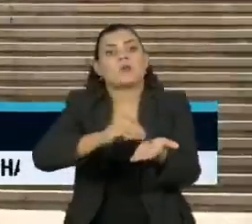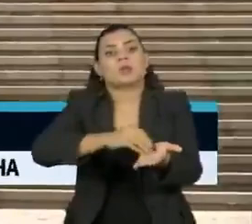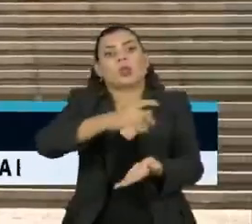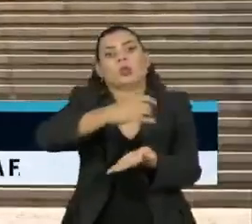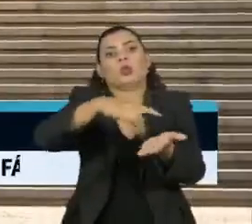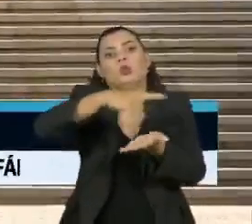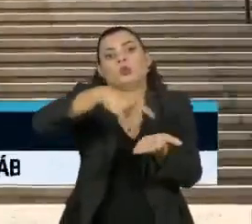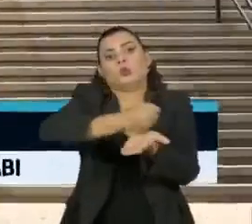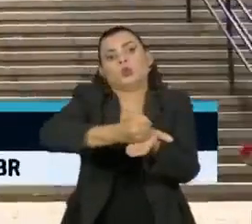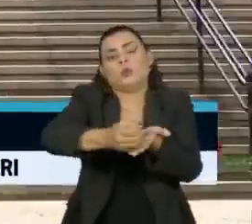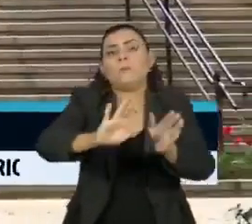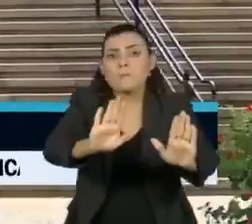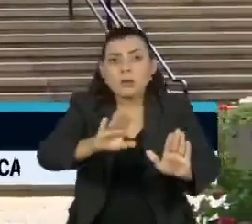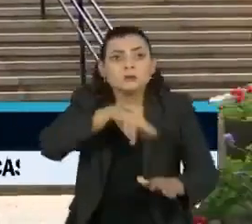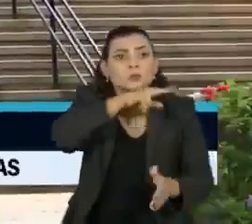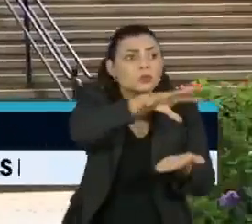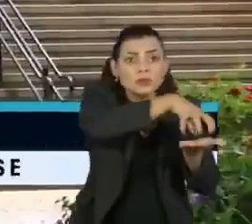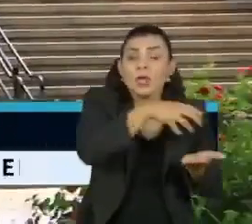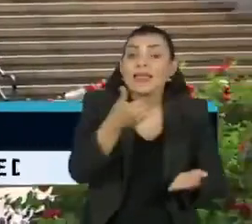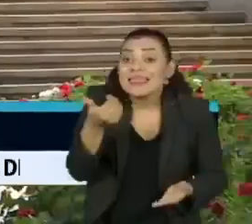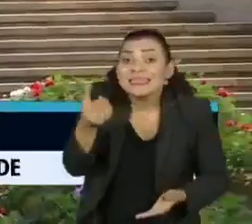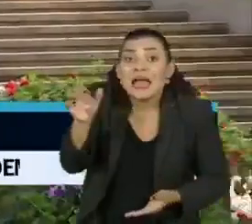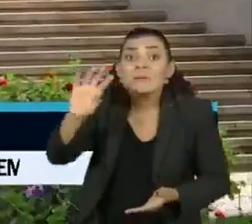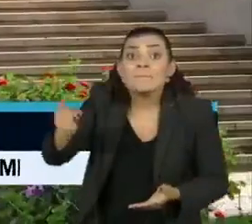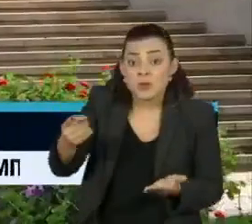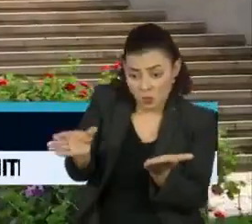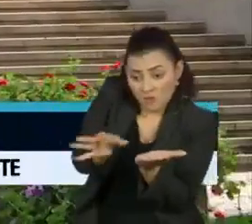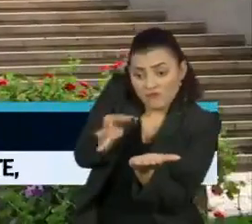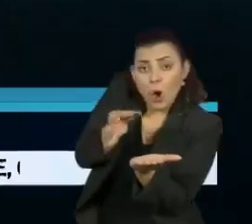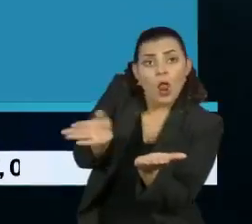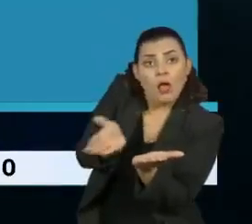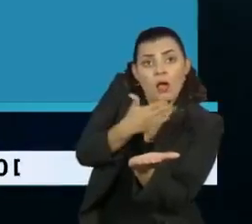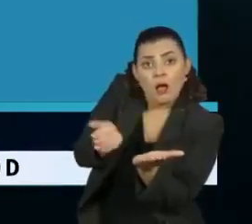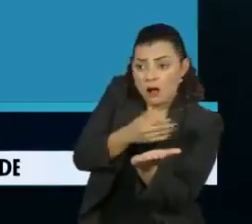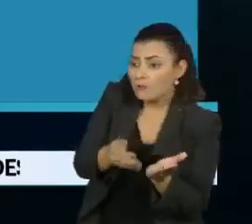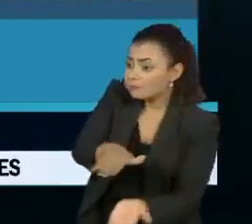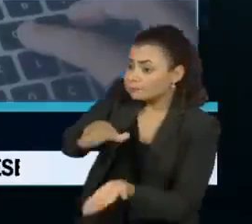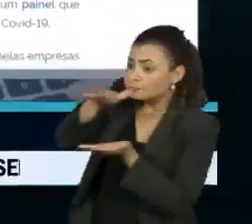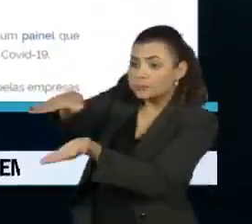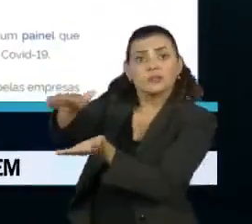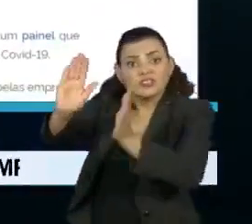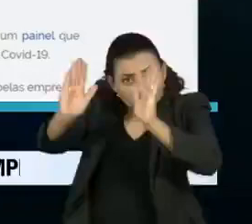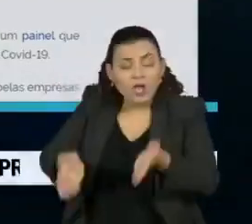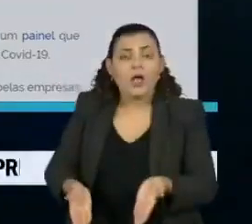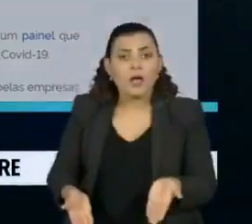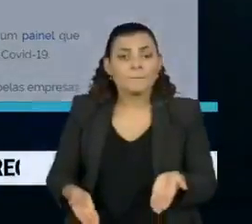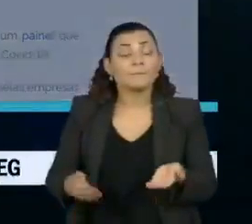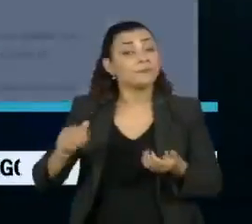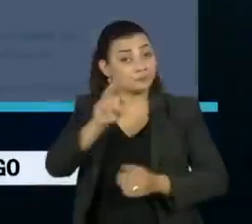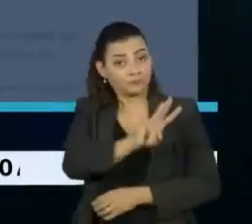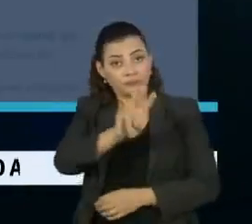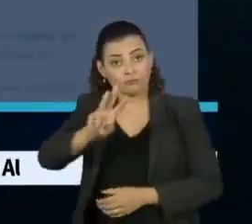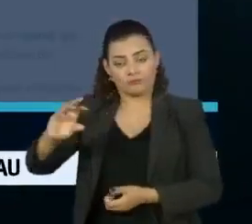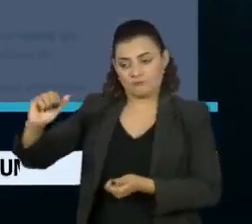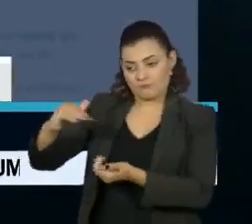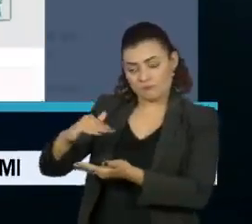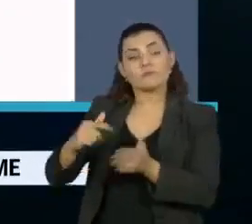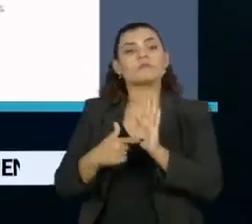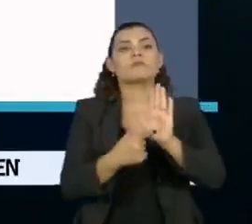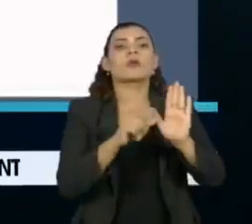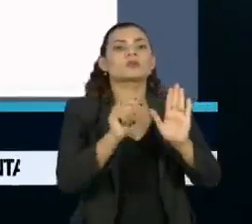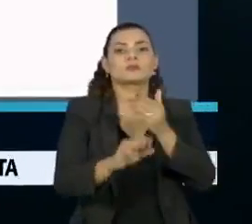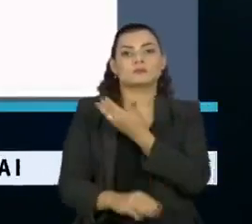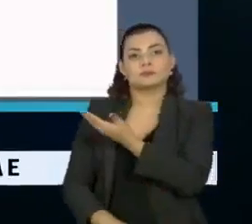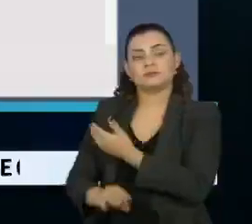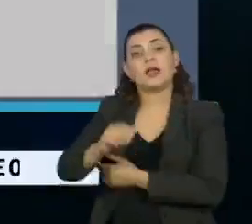Segundo o Butantan, um dossiê com 10 mil páginas foi enviado à agência. No site da Anvisa, há um painel que mostra o andamento